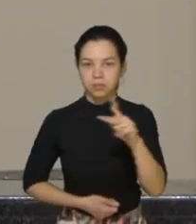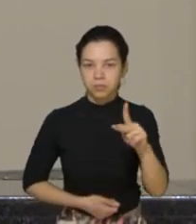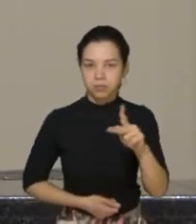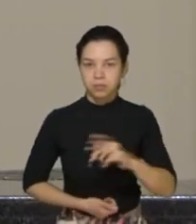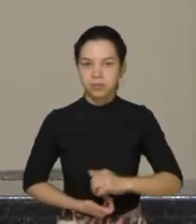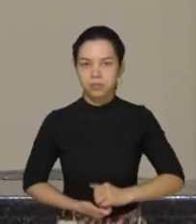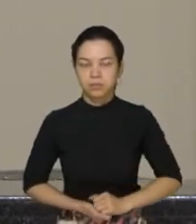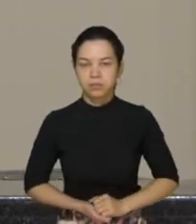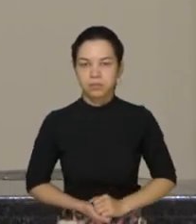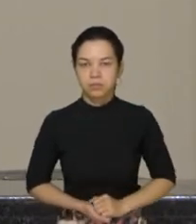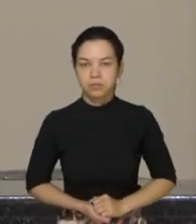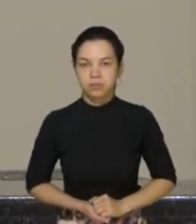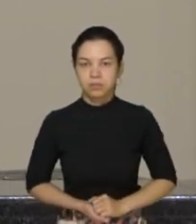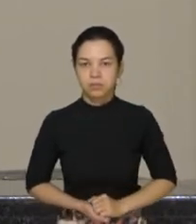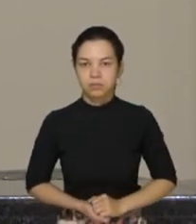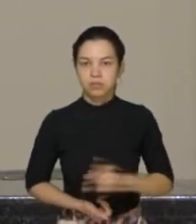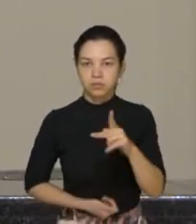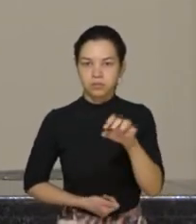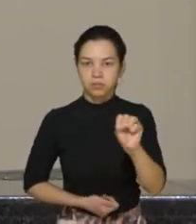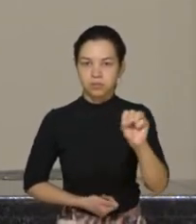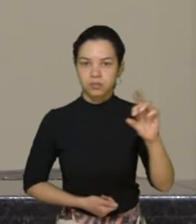PSD,